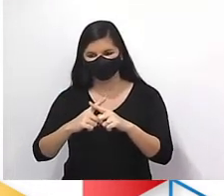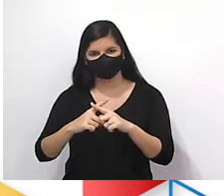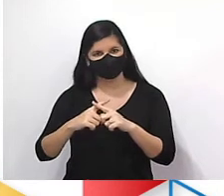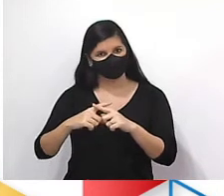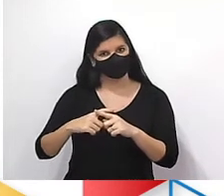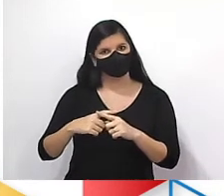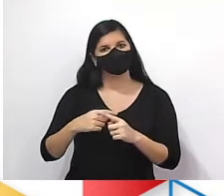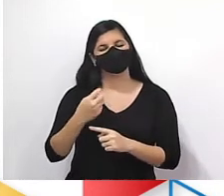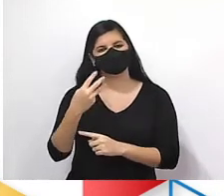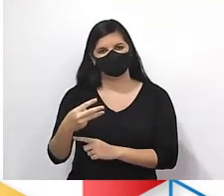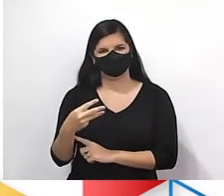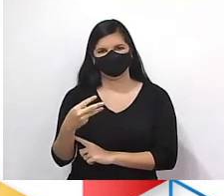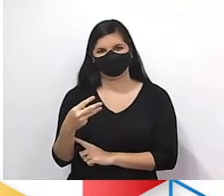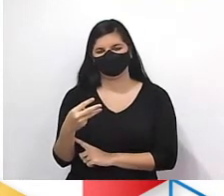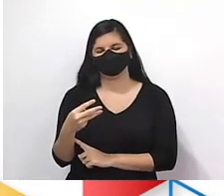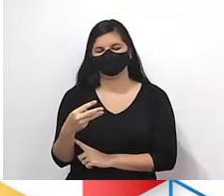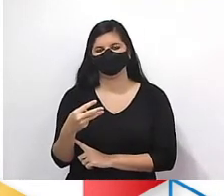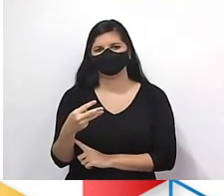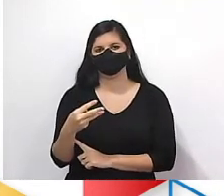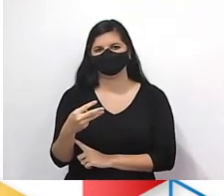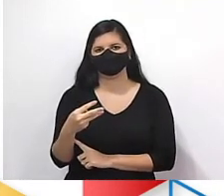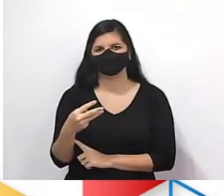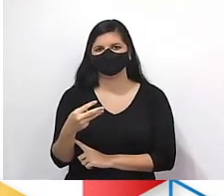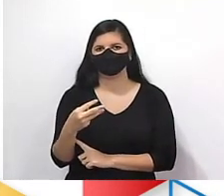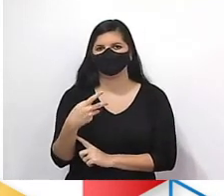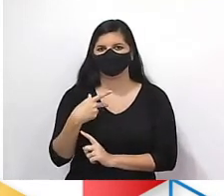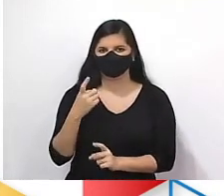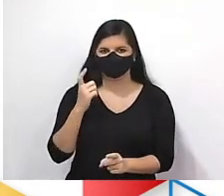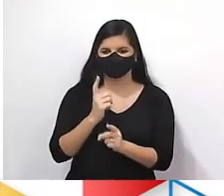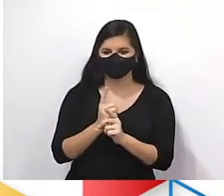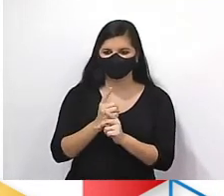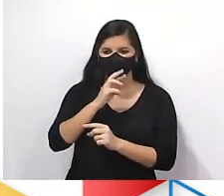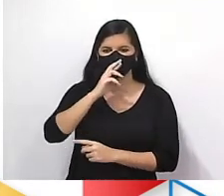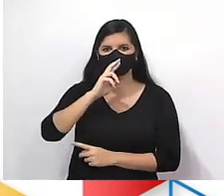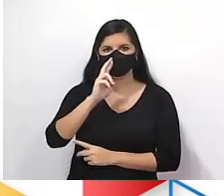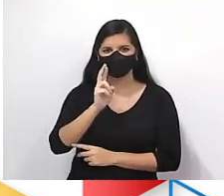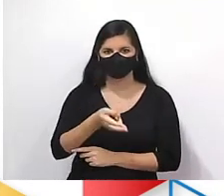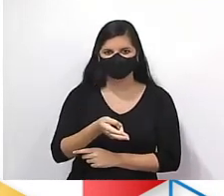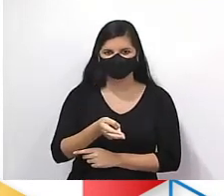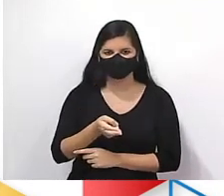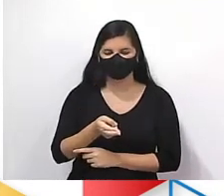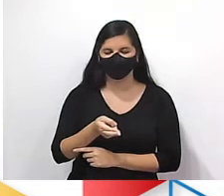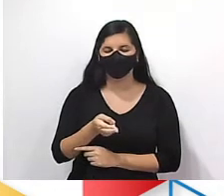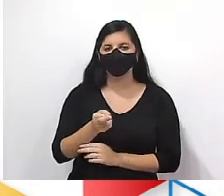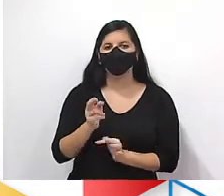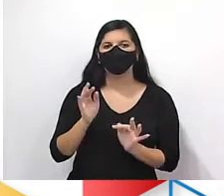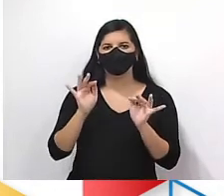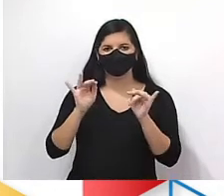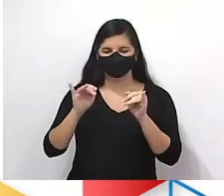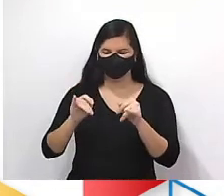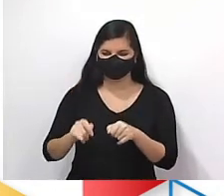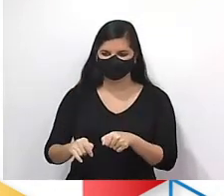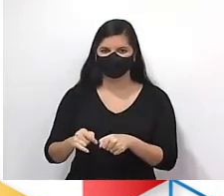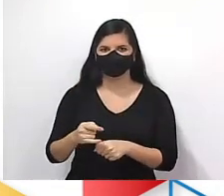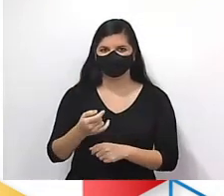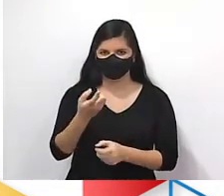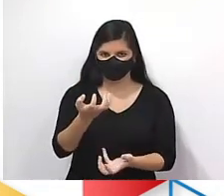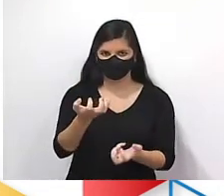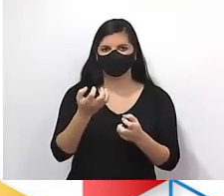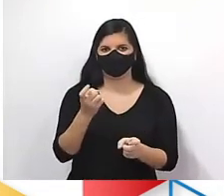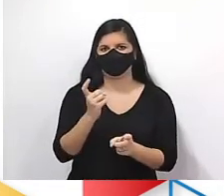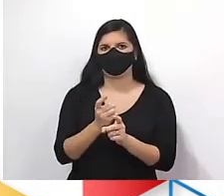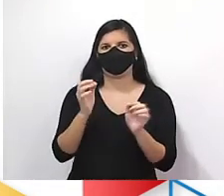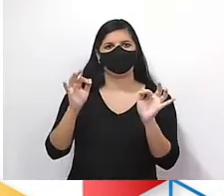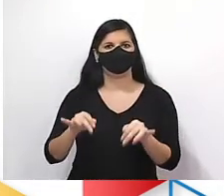termo anterior, por 3. Então, nós obtemos o resultado. E aí, o resultado do termo que se pretende determinar.